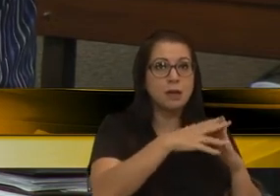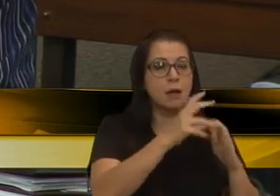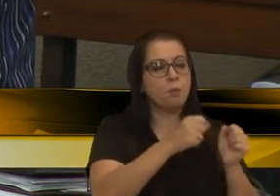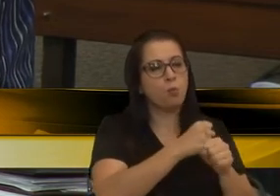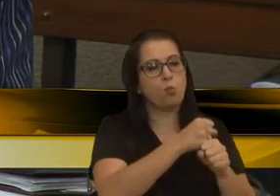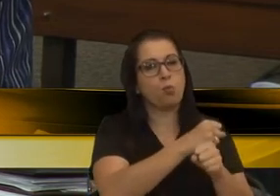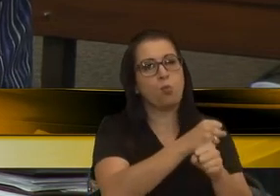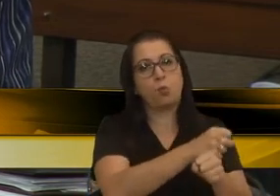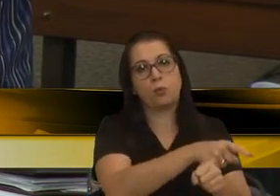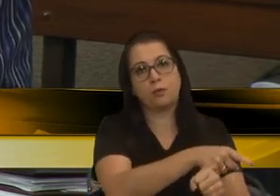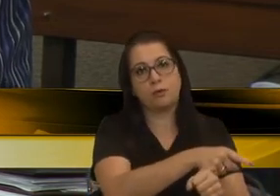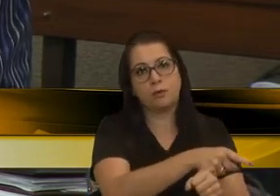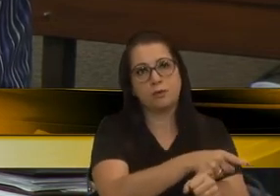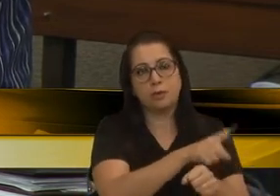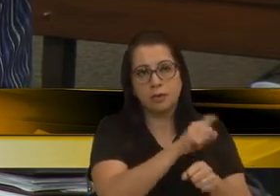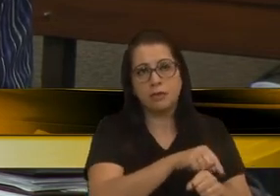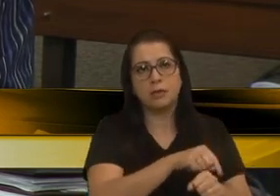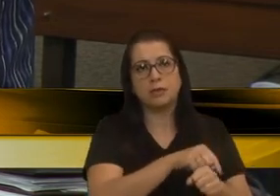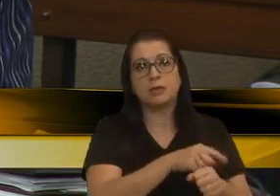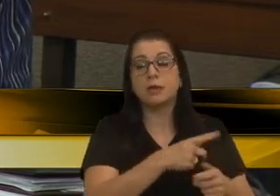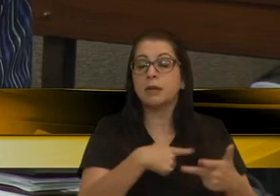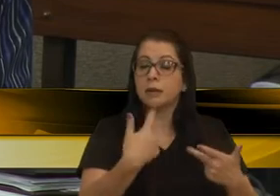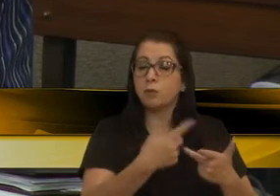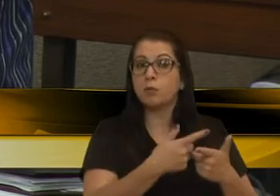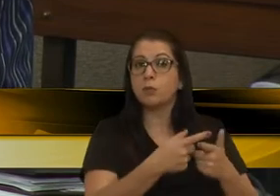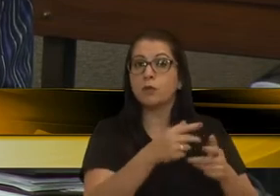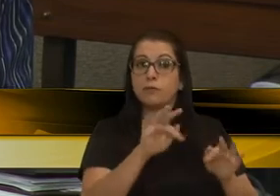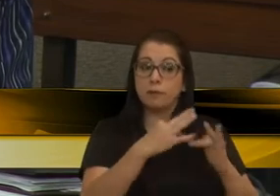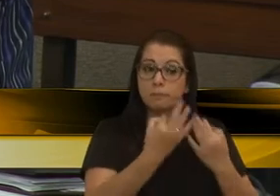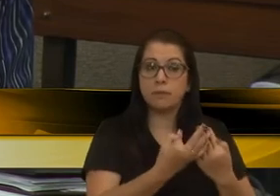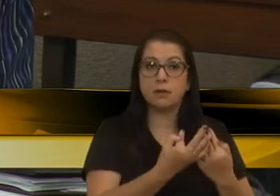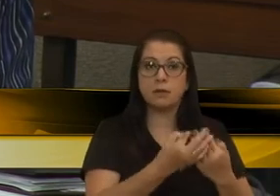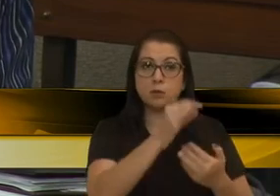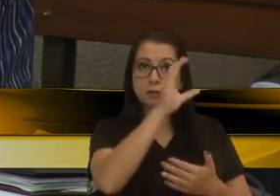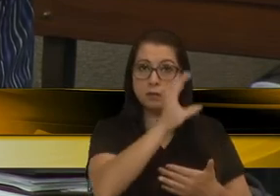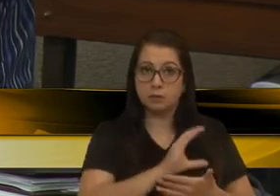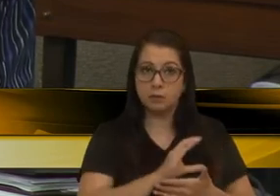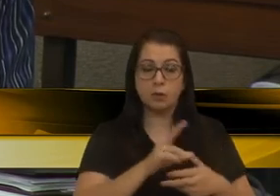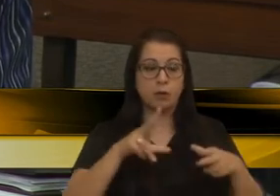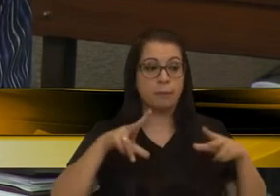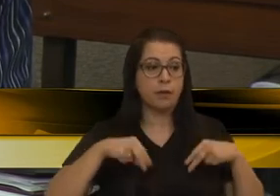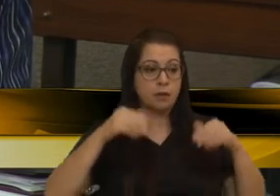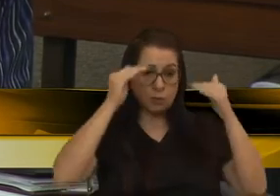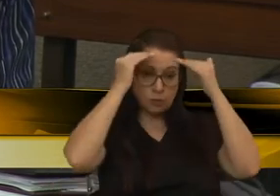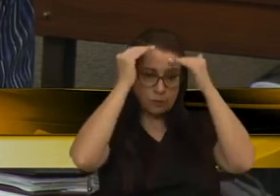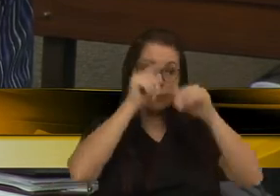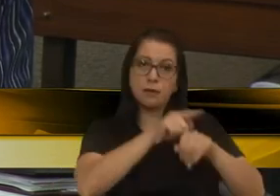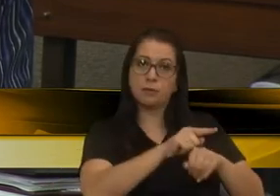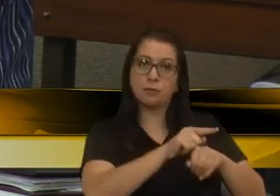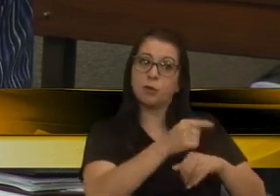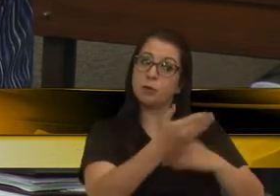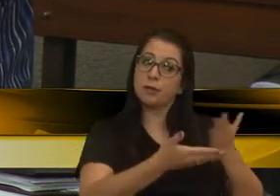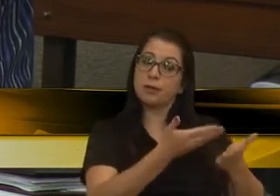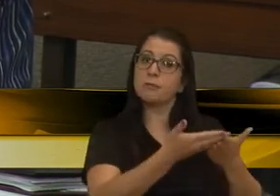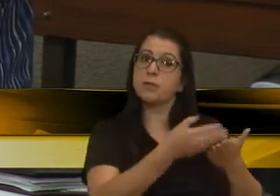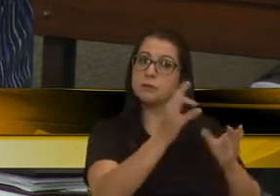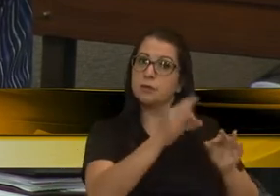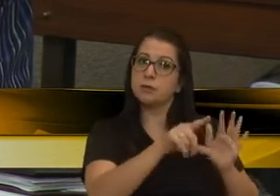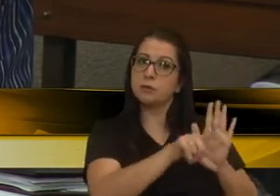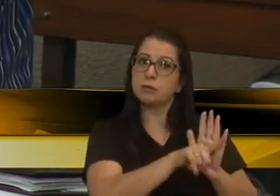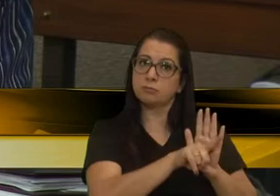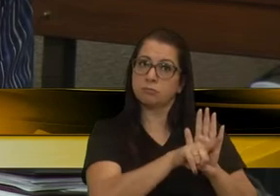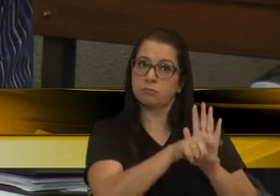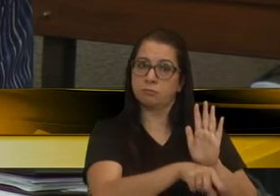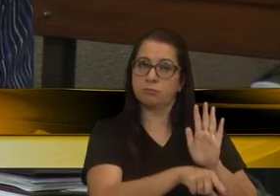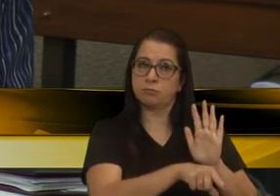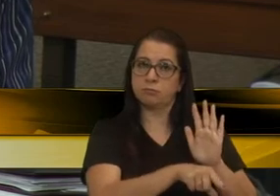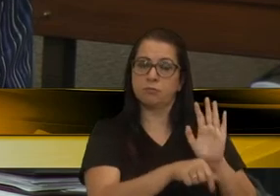muitos anos. É uma benfeitoria, é uma família, é um cidadão, merece todo o respeito e todo o tratamento legal jurídico.